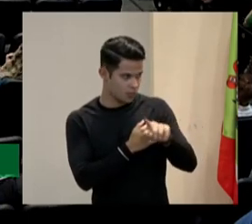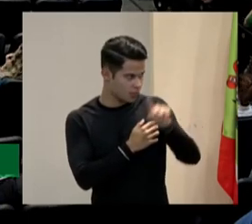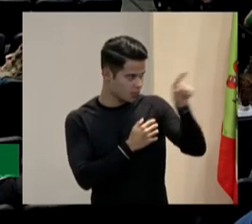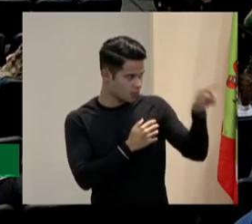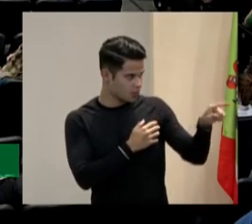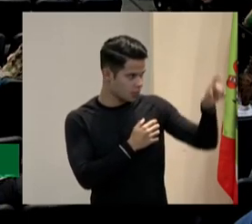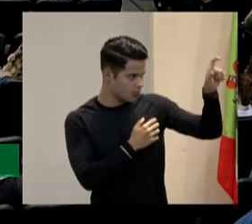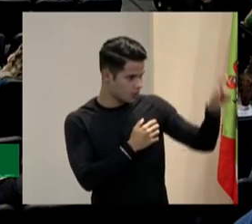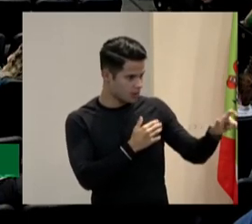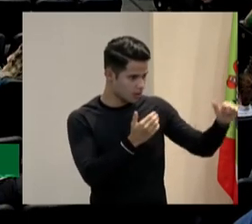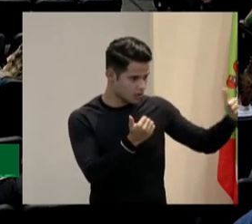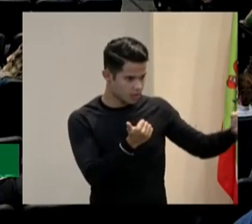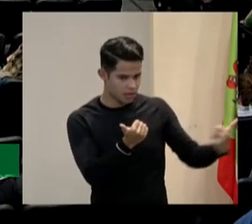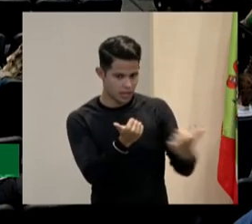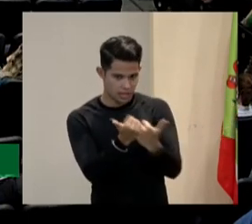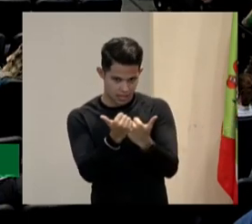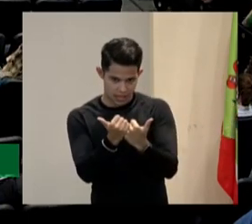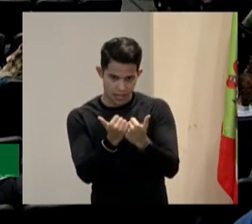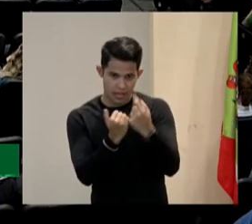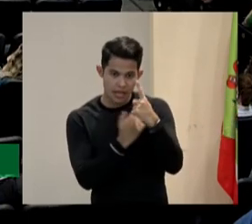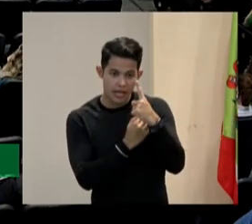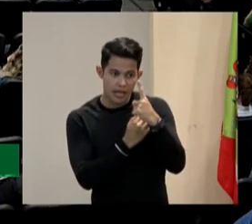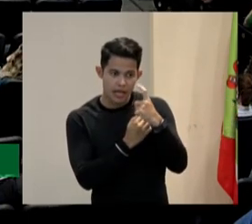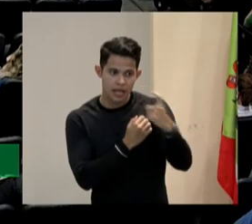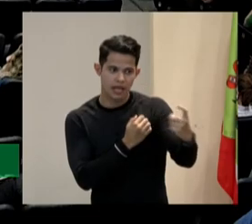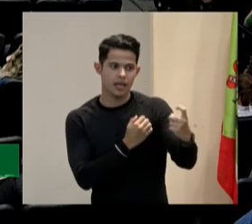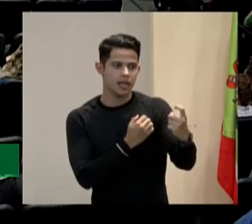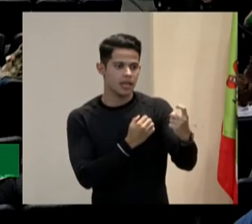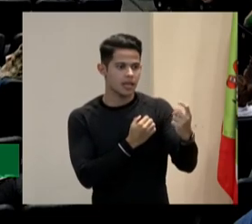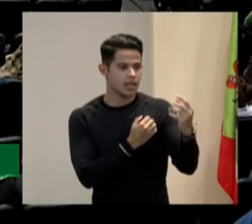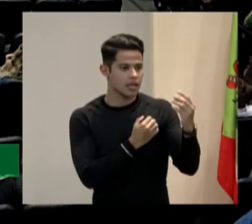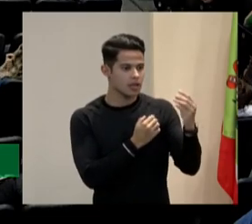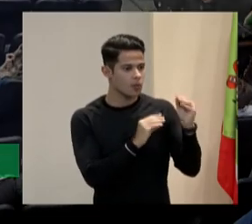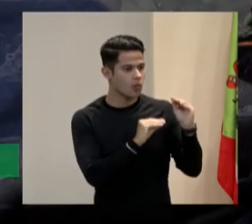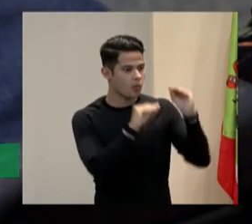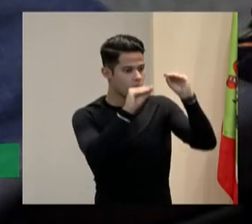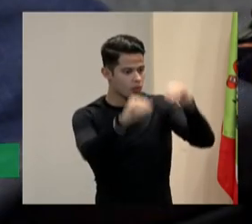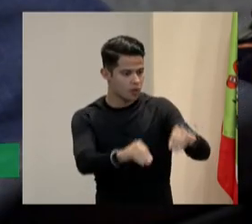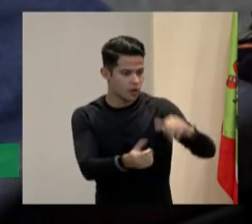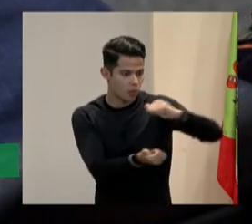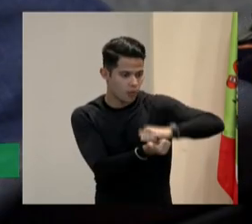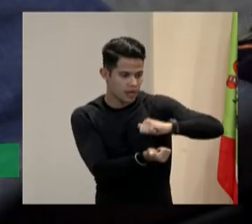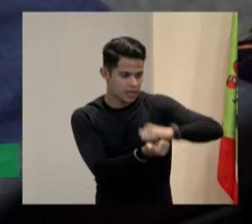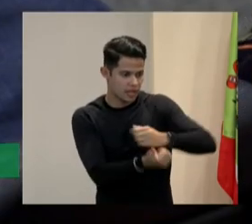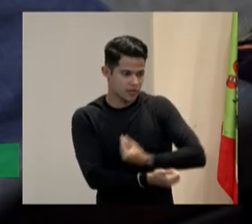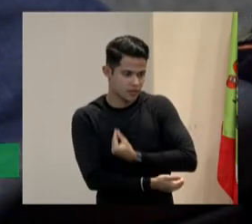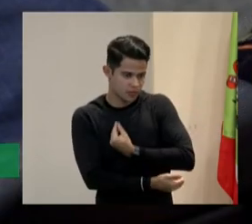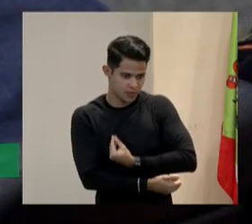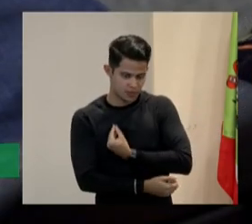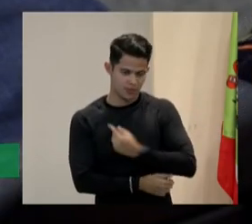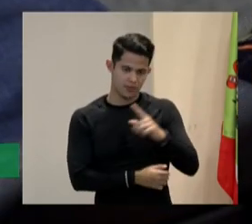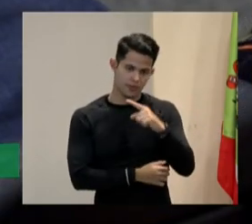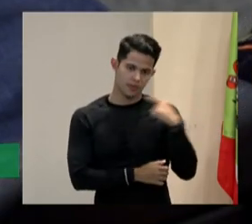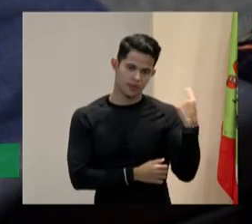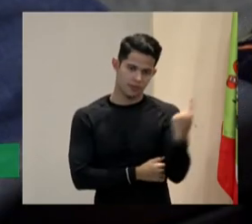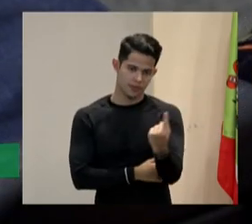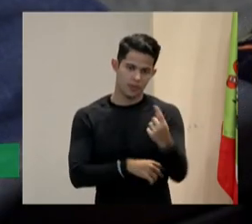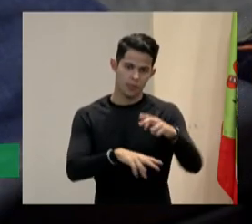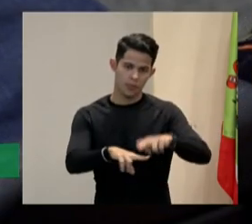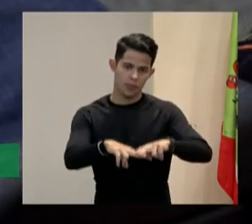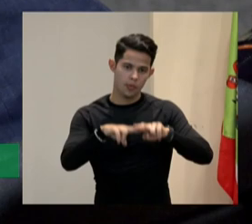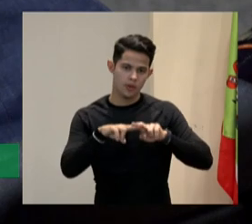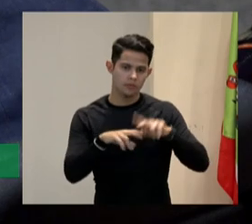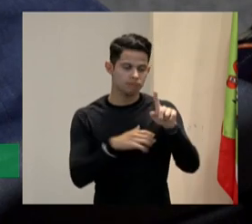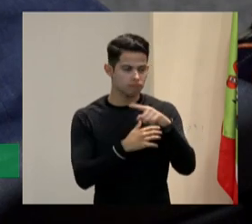interessado em trazer qualidade de vida pra gente que é pessoa com deficiência então acho que quando a gente vê isso